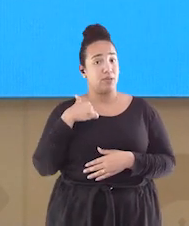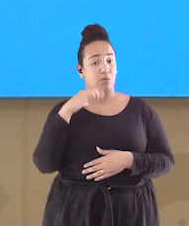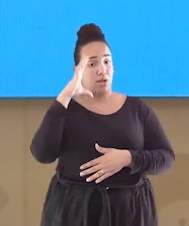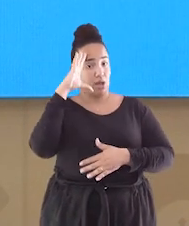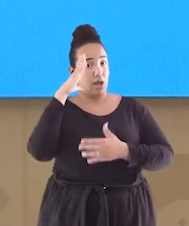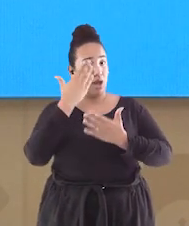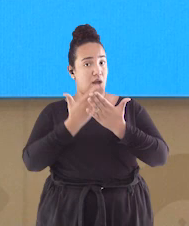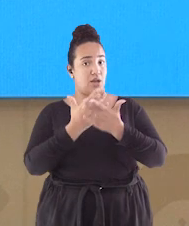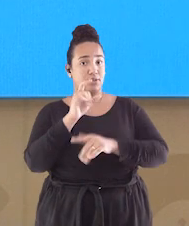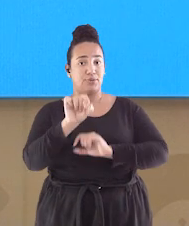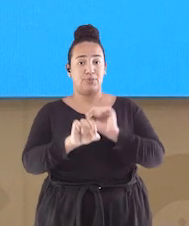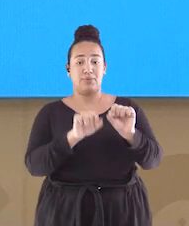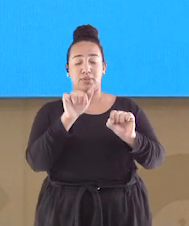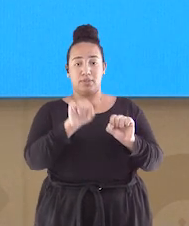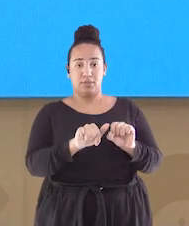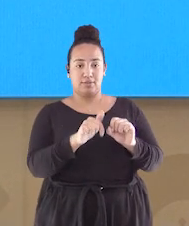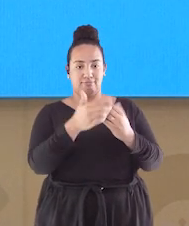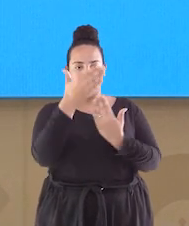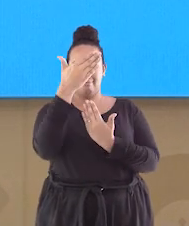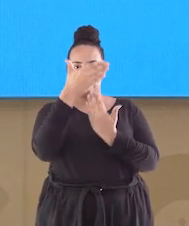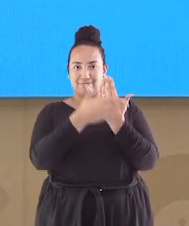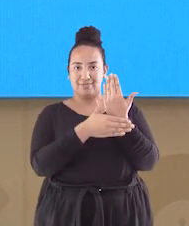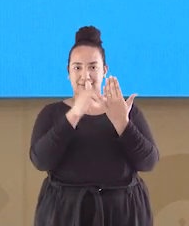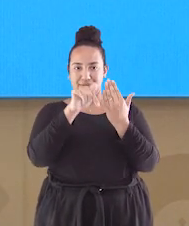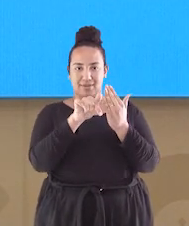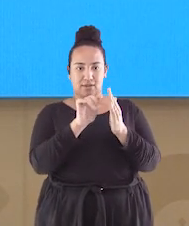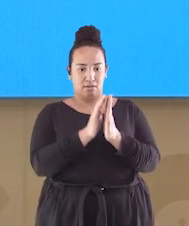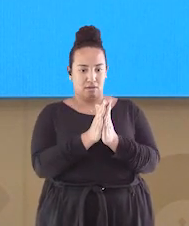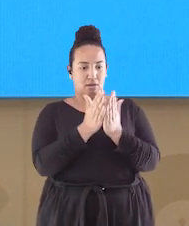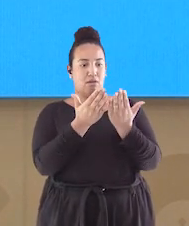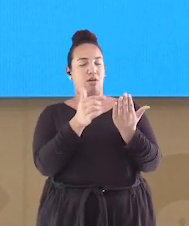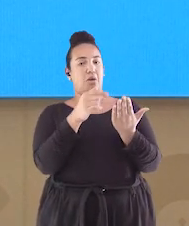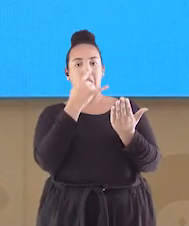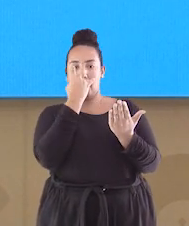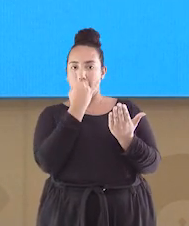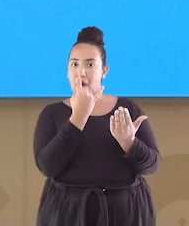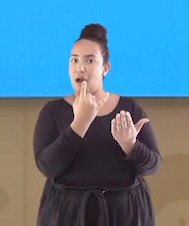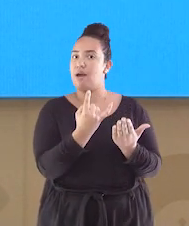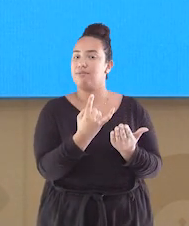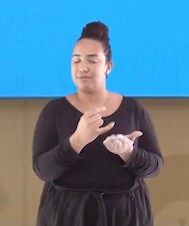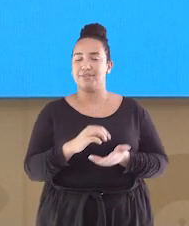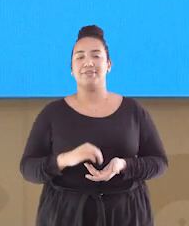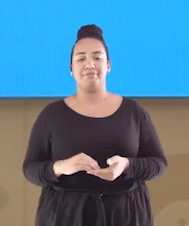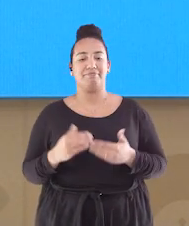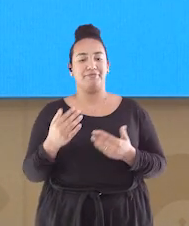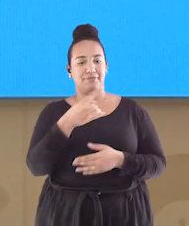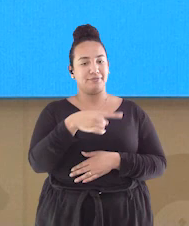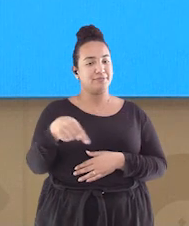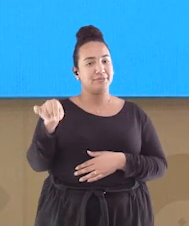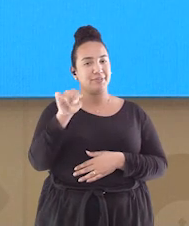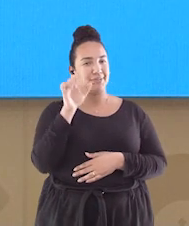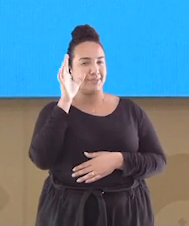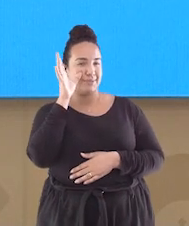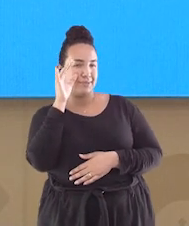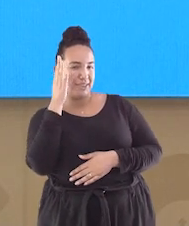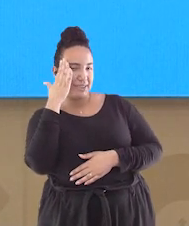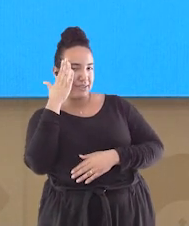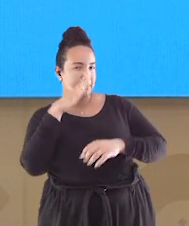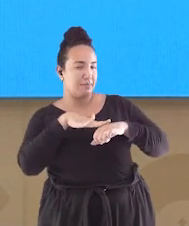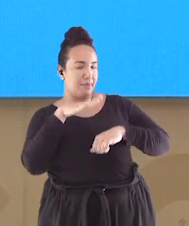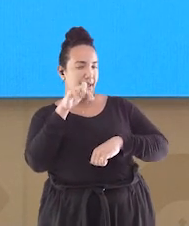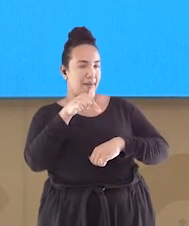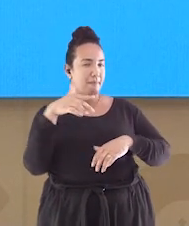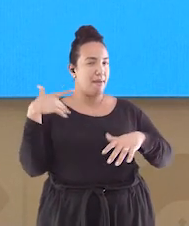manchete deve ter chamado a sua atenção, né estudante? Eu aposto que são curiosos para saber sobre esses